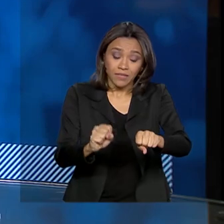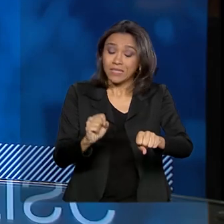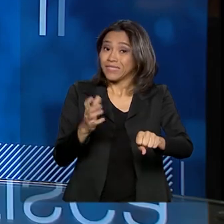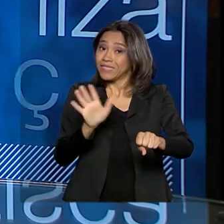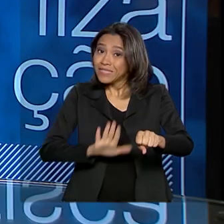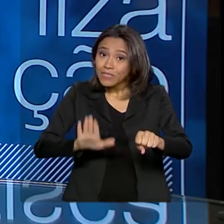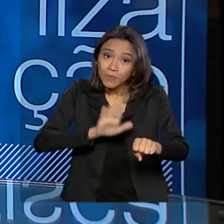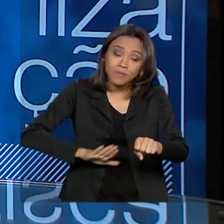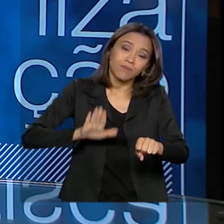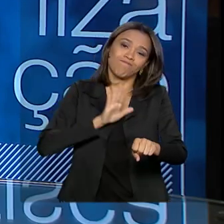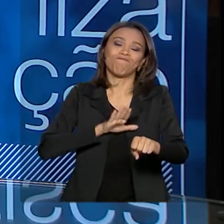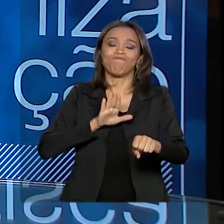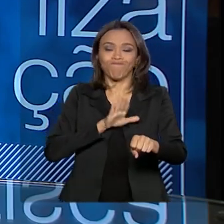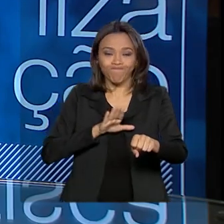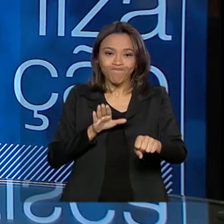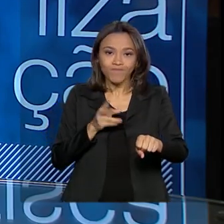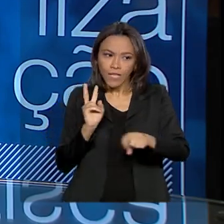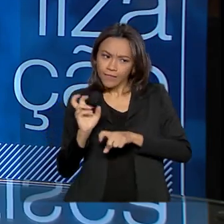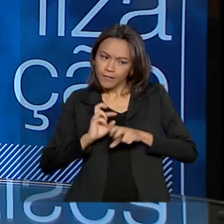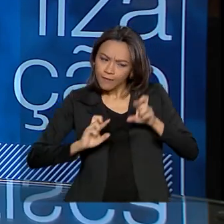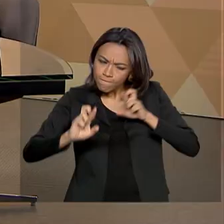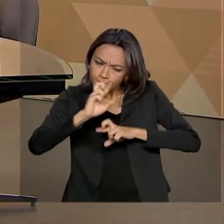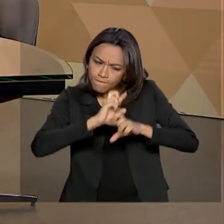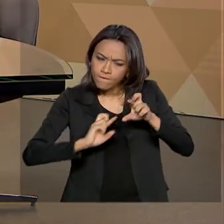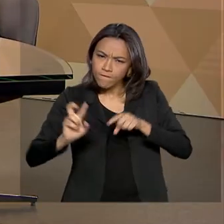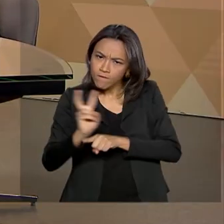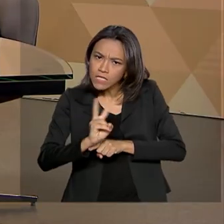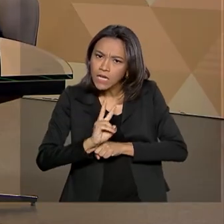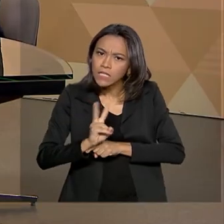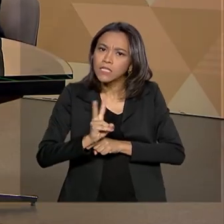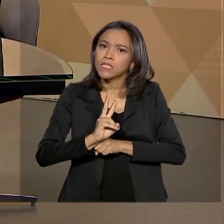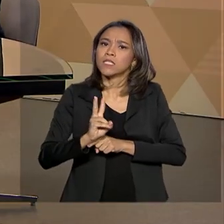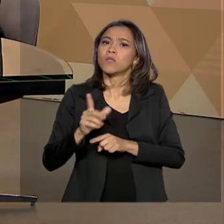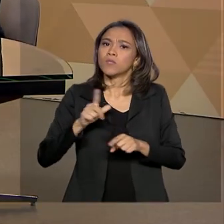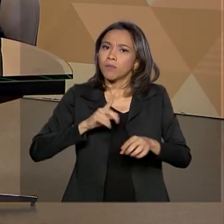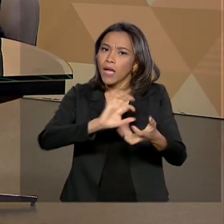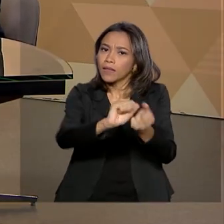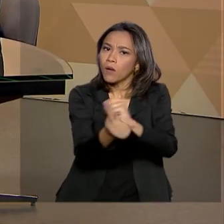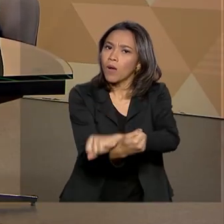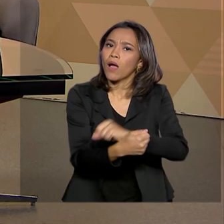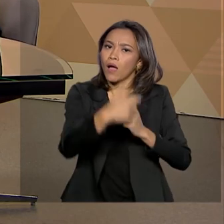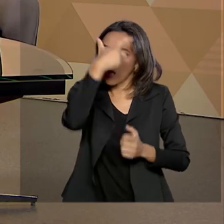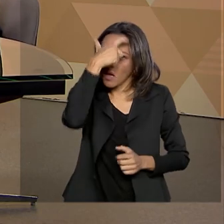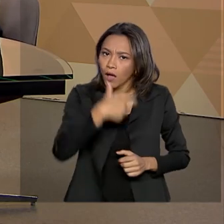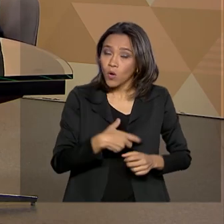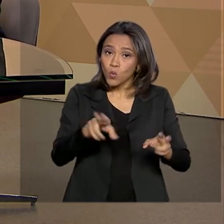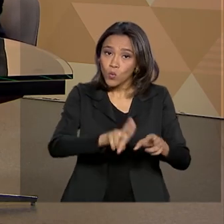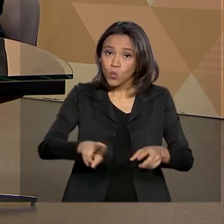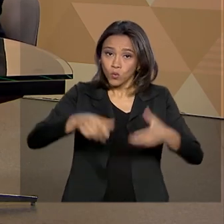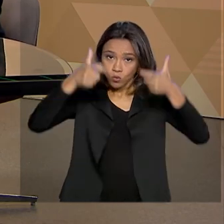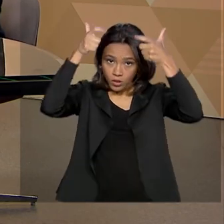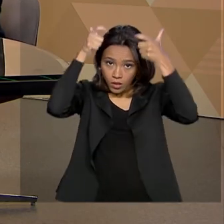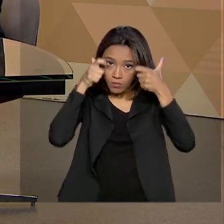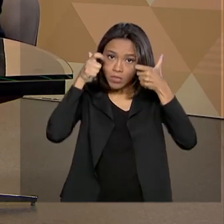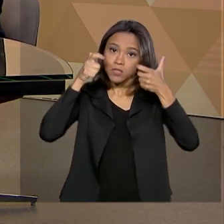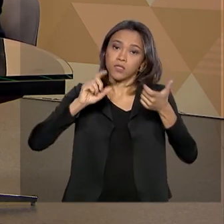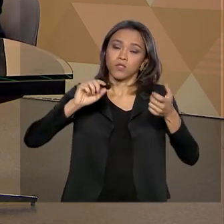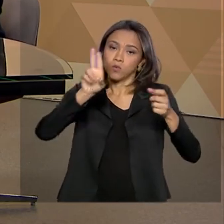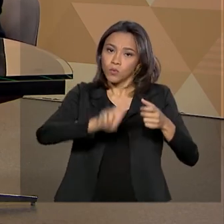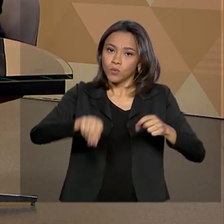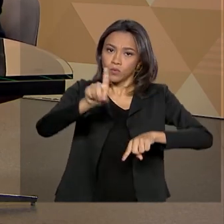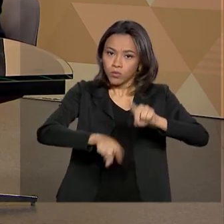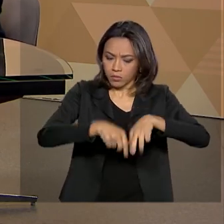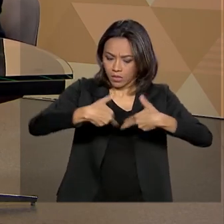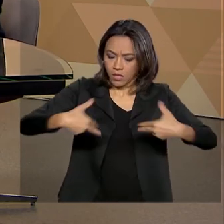precisa de ter um processo de fiscalização, mas também de adequação do seu condutor. O uso de equipamentos é outra frente que a gente